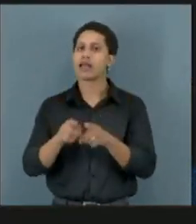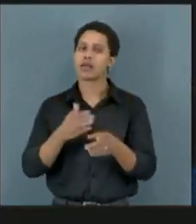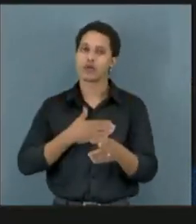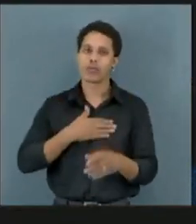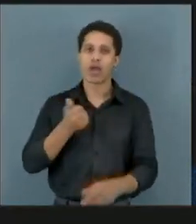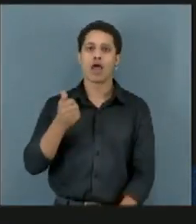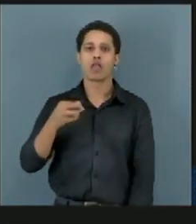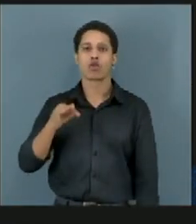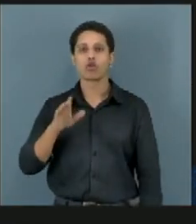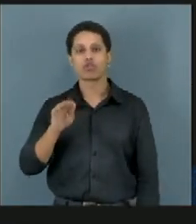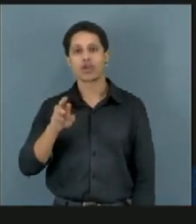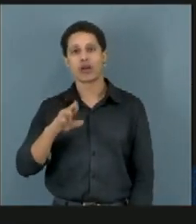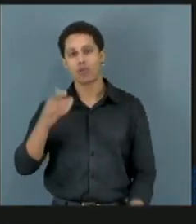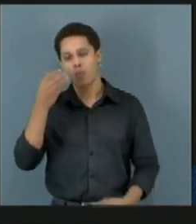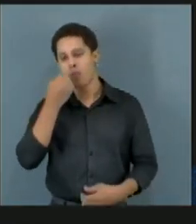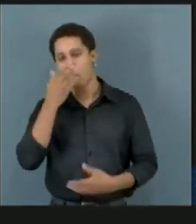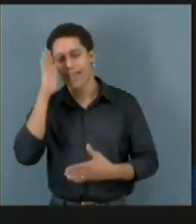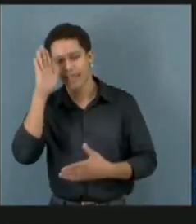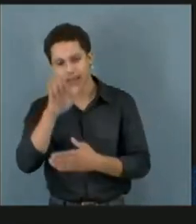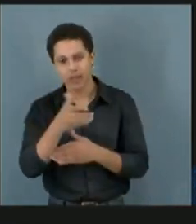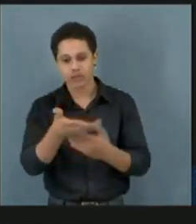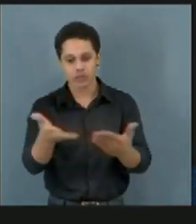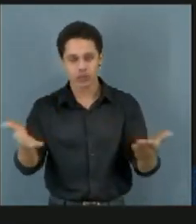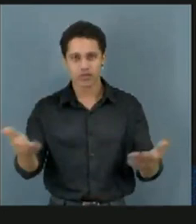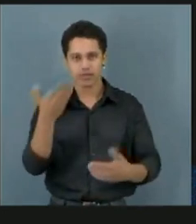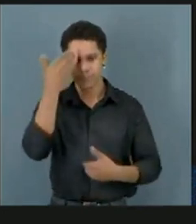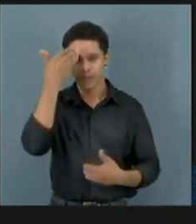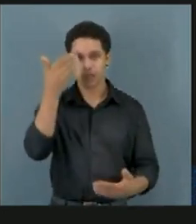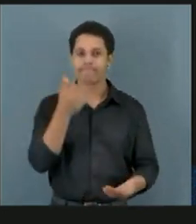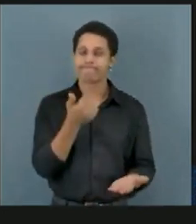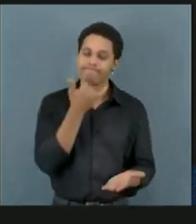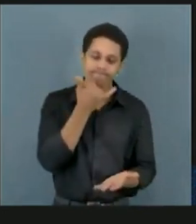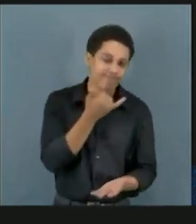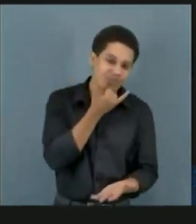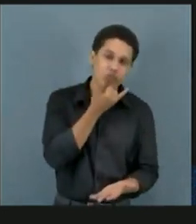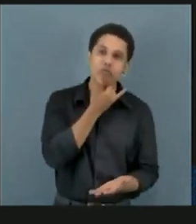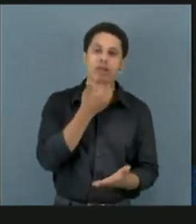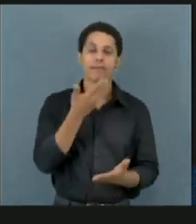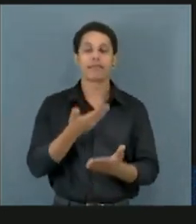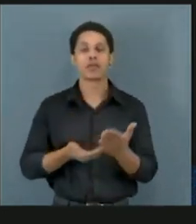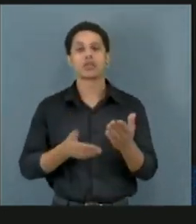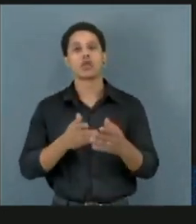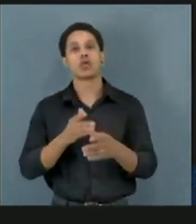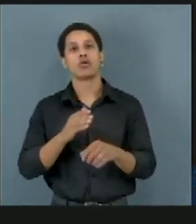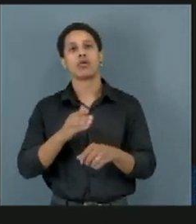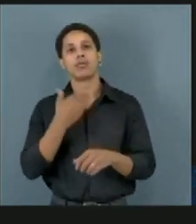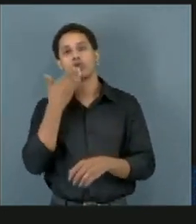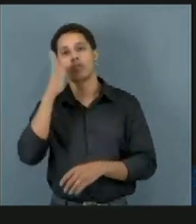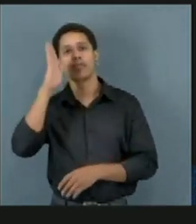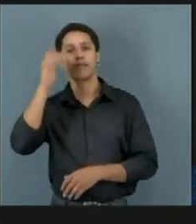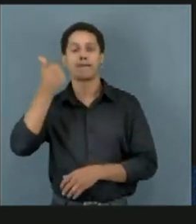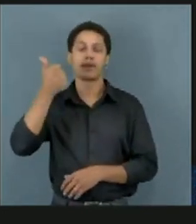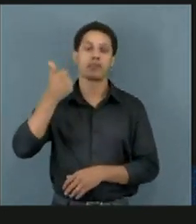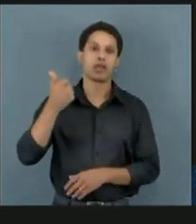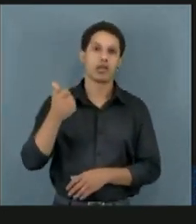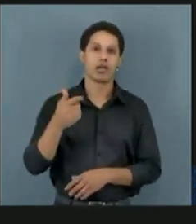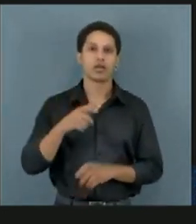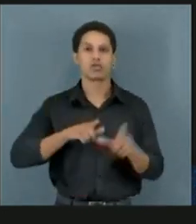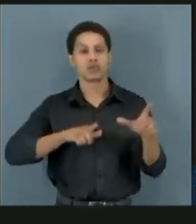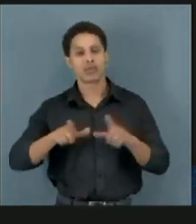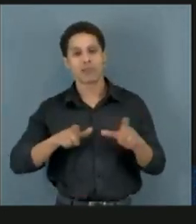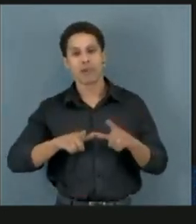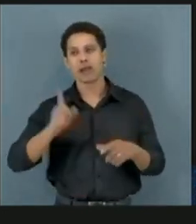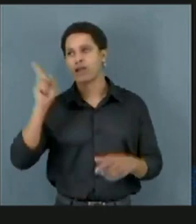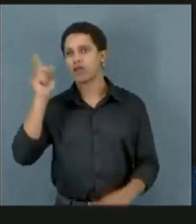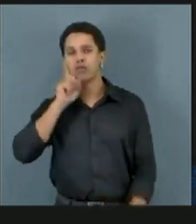de Antônio Geraldo. Boa tarde a todos. Muito obrigado. Peço desculpa por ter pedido para ser o primeiro. Estou aqui em um trabalho em Nova Iorque.